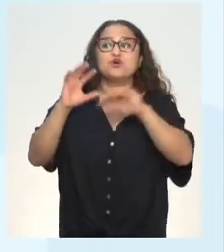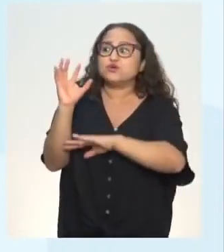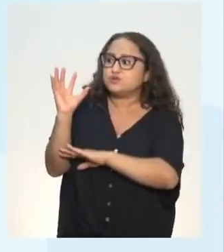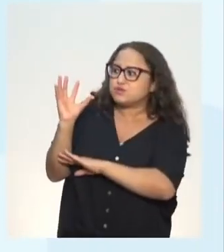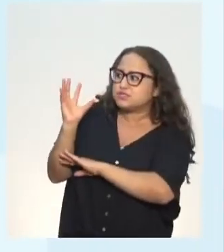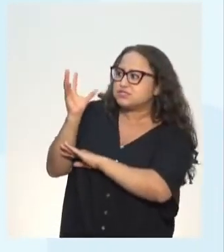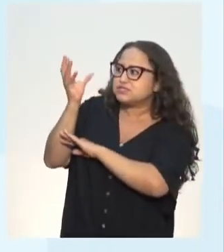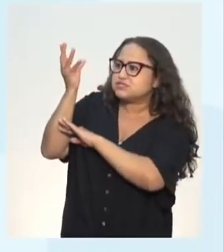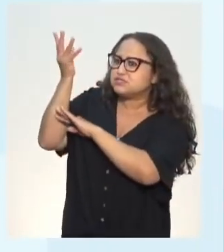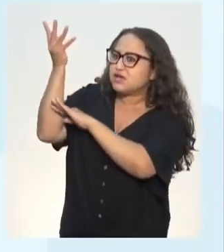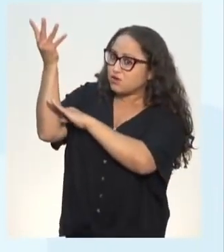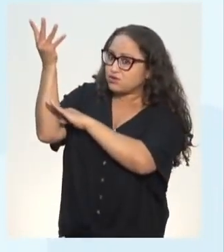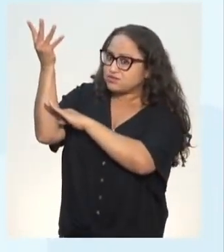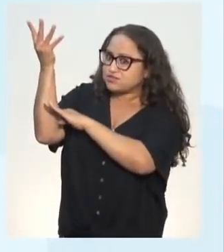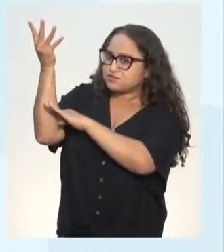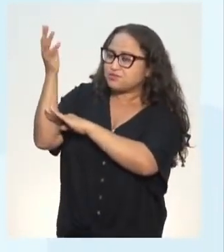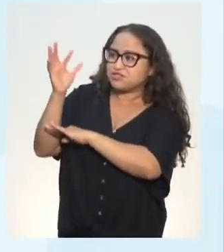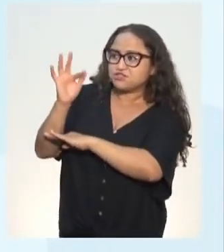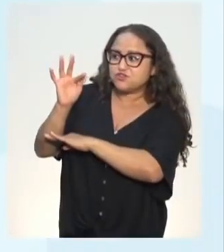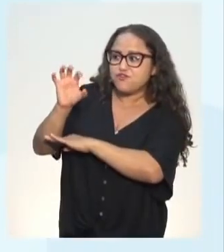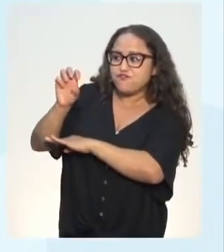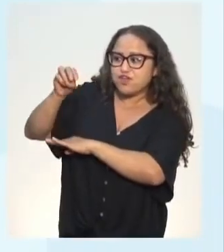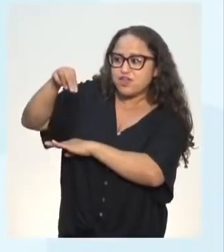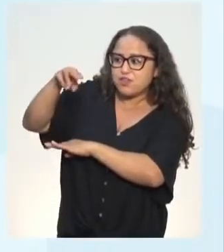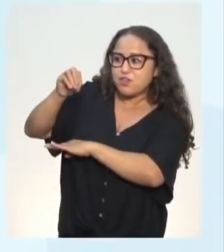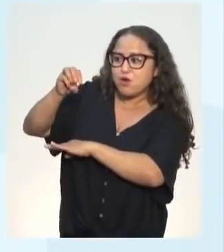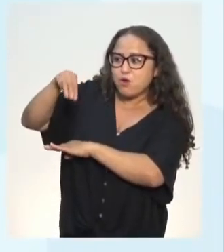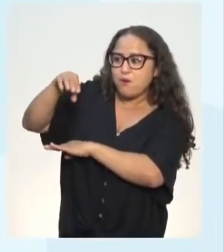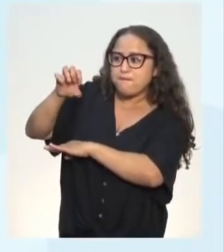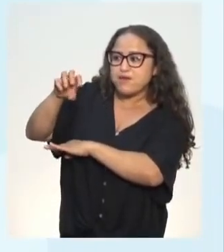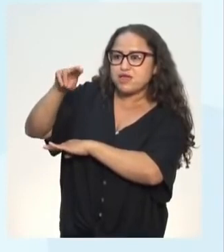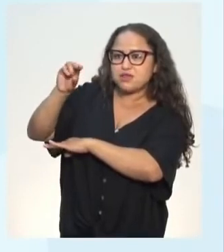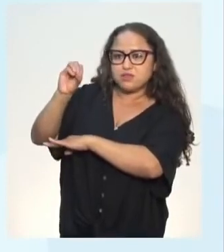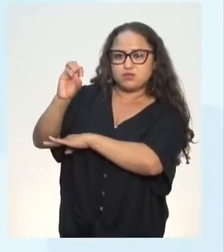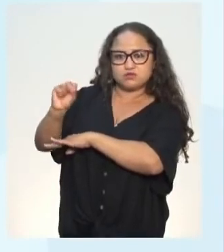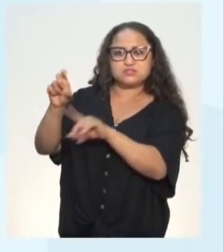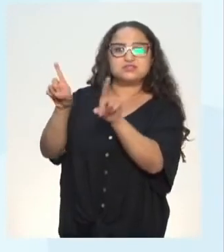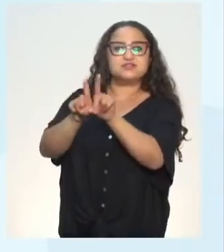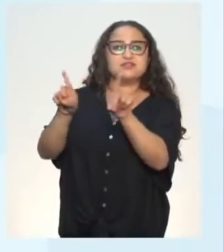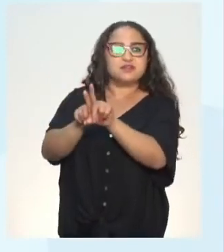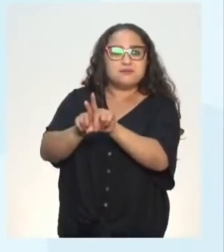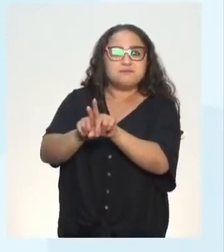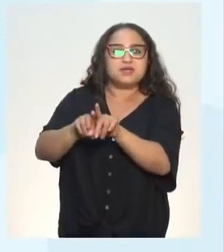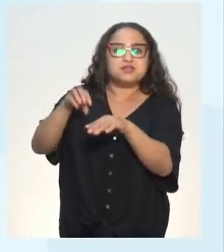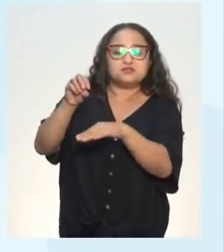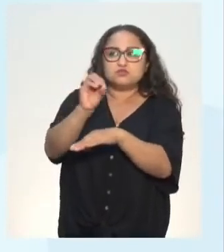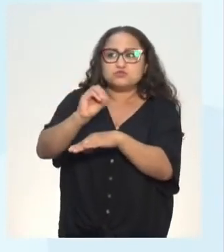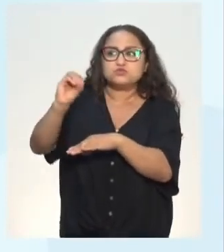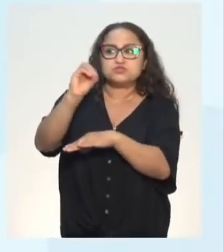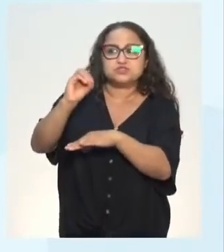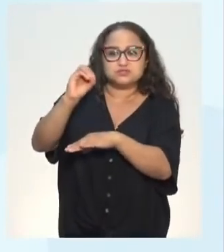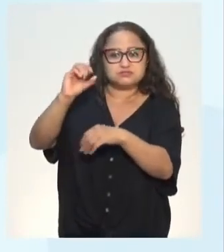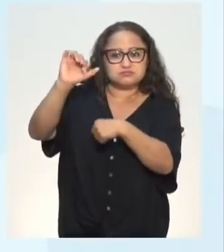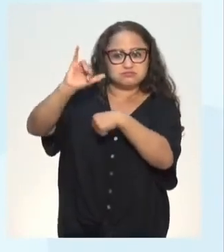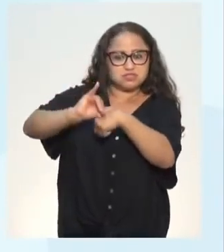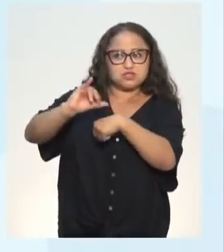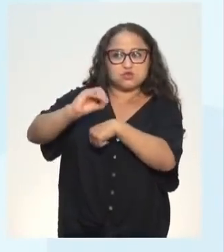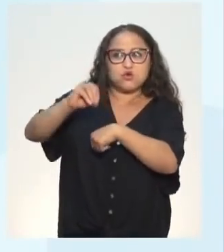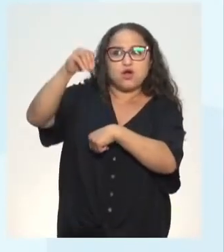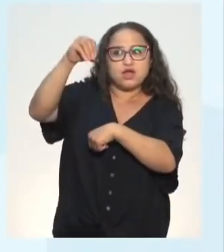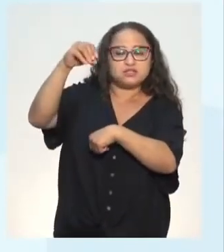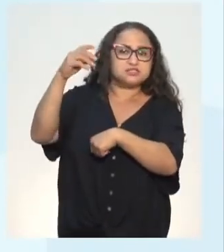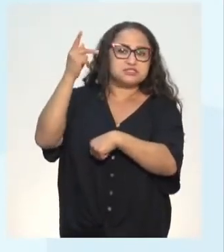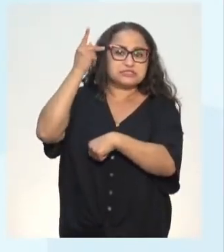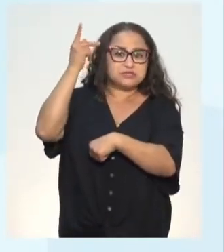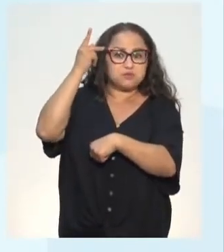grifado de novo, vem ocorrendo também no centro-oeste paulista, em decorrência da degradação e